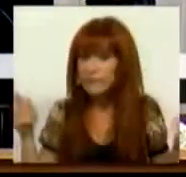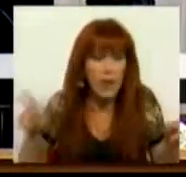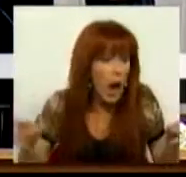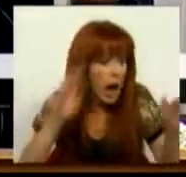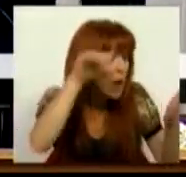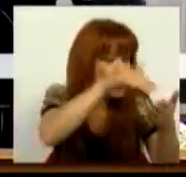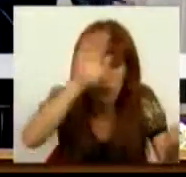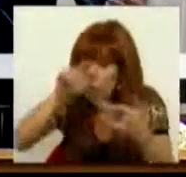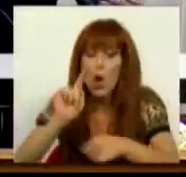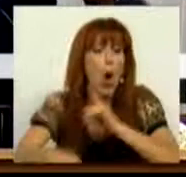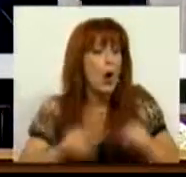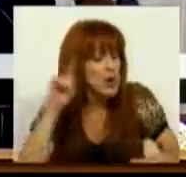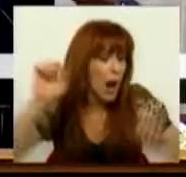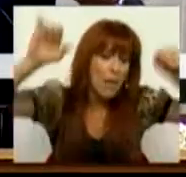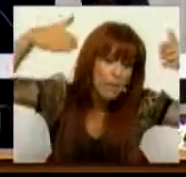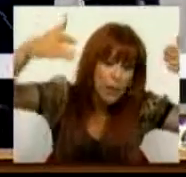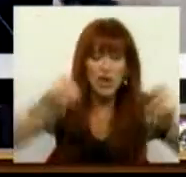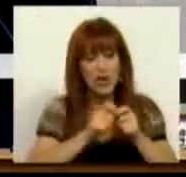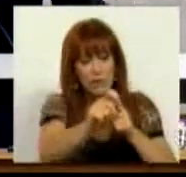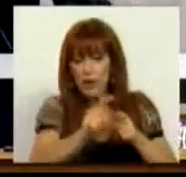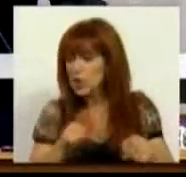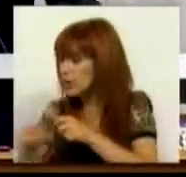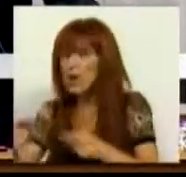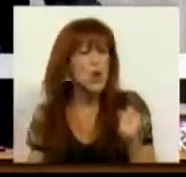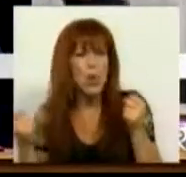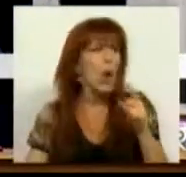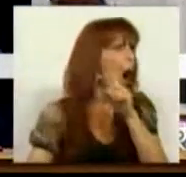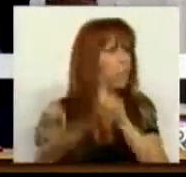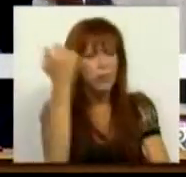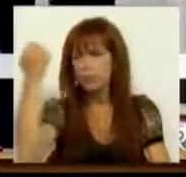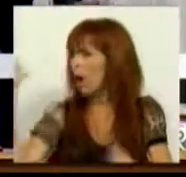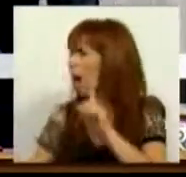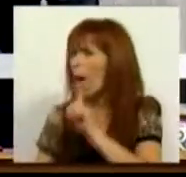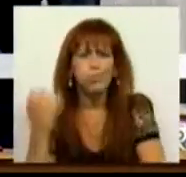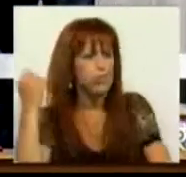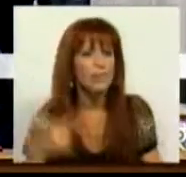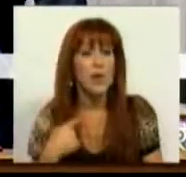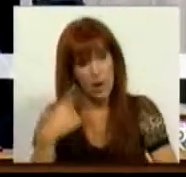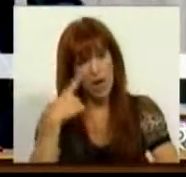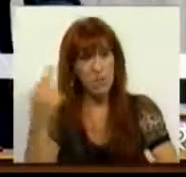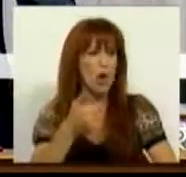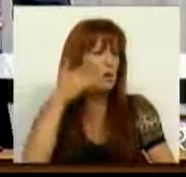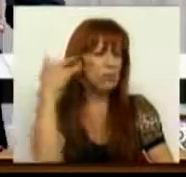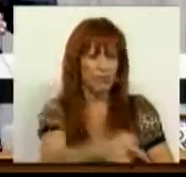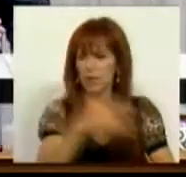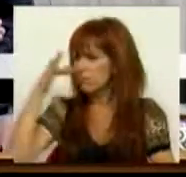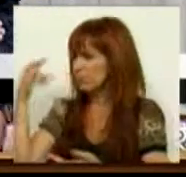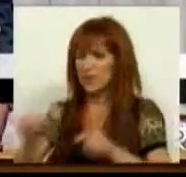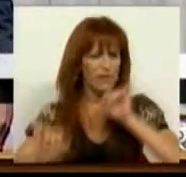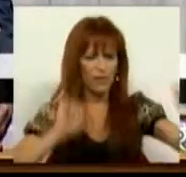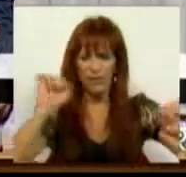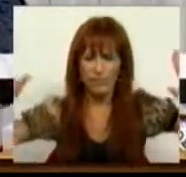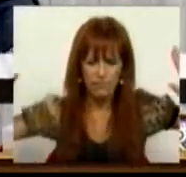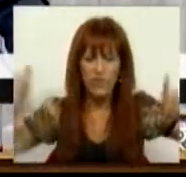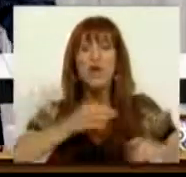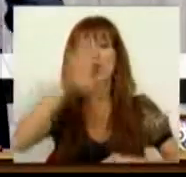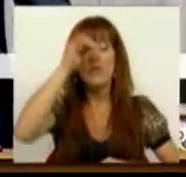sejam consequentes com as prioridades que definem e que não conseguem atingir e que atestam a vossa incompetência. Queria ainda, Sr.